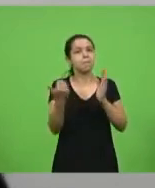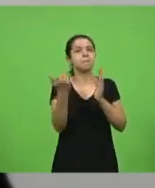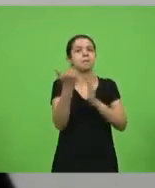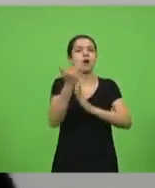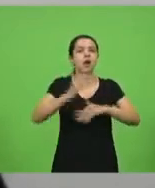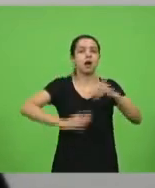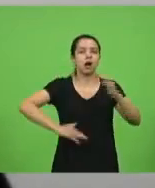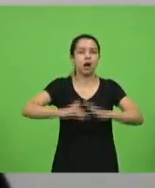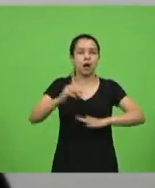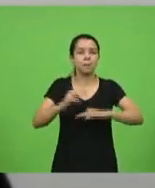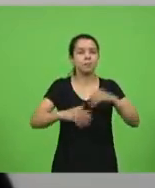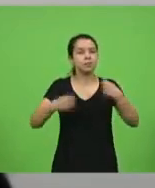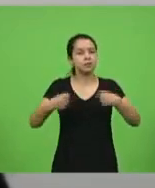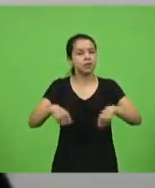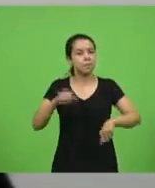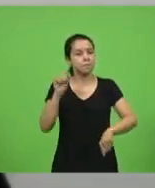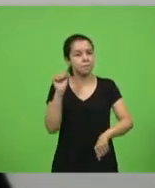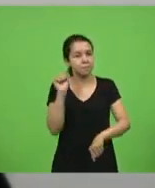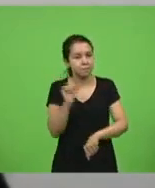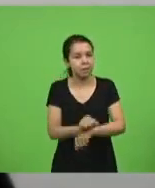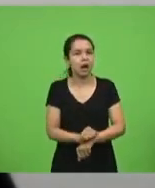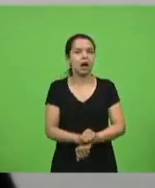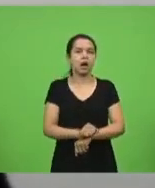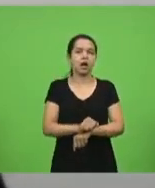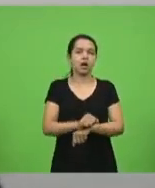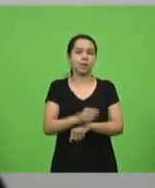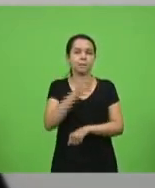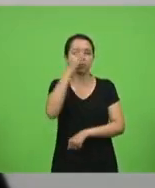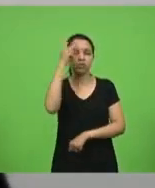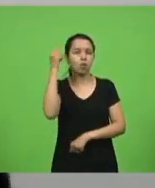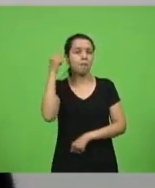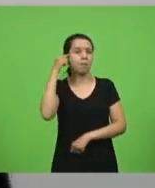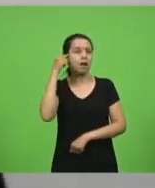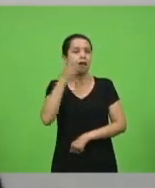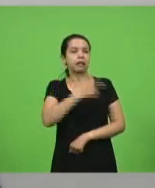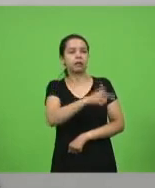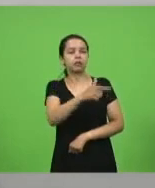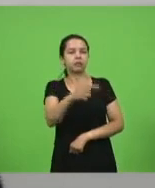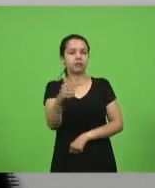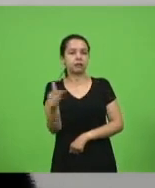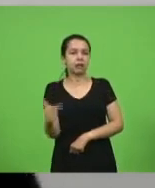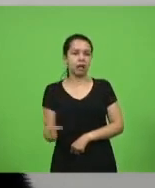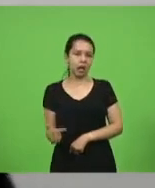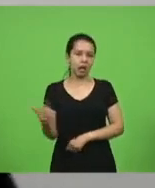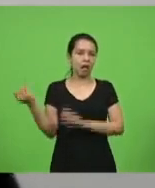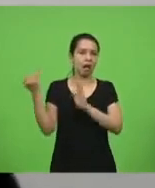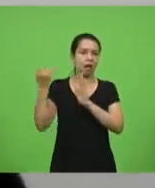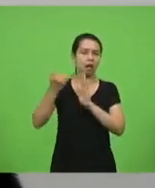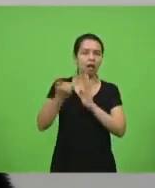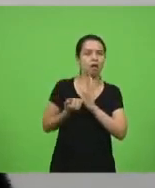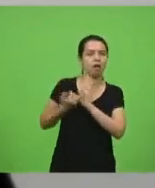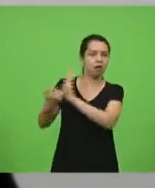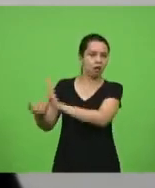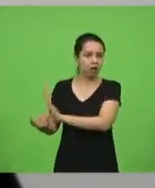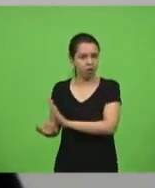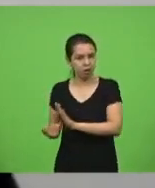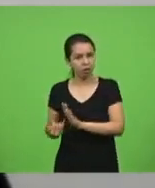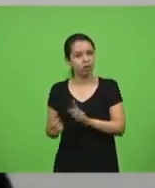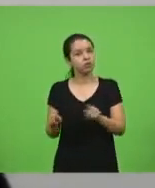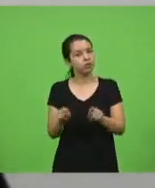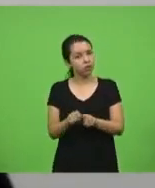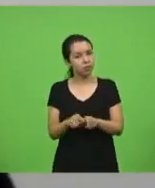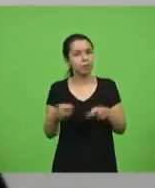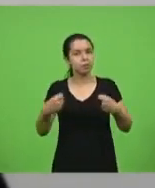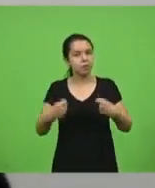negação dessa questão da doença e do vírus, mas nós precisamos de mecanismos que ajudem a frear também esta